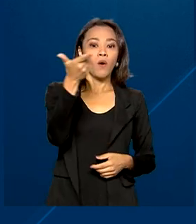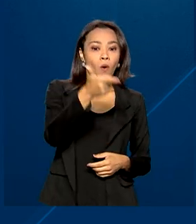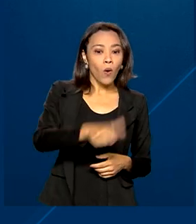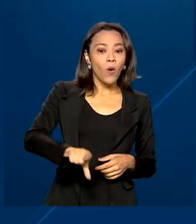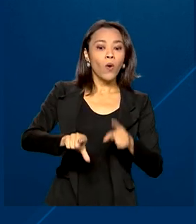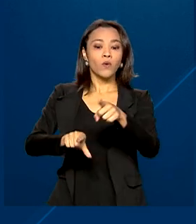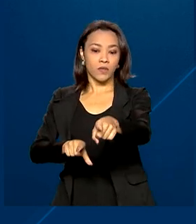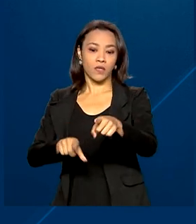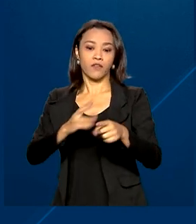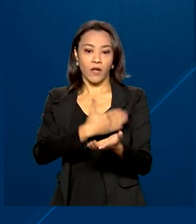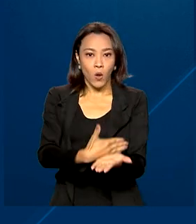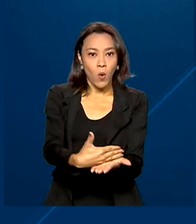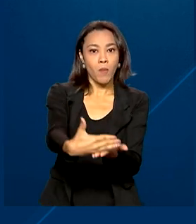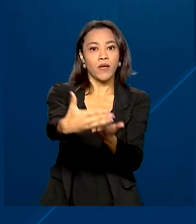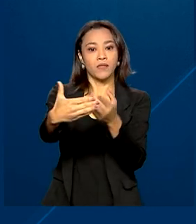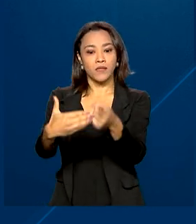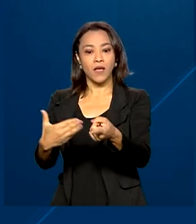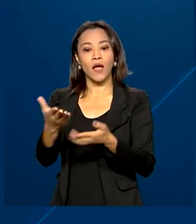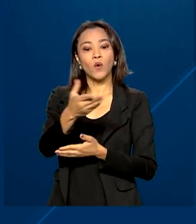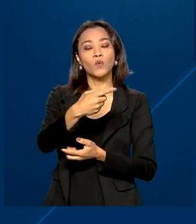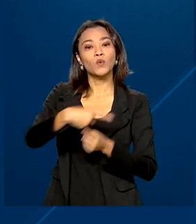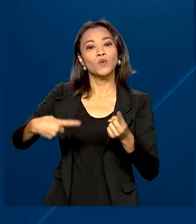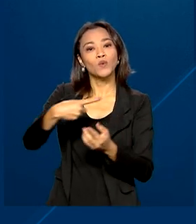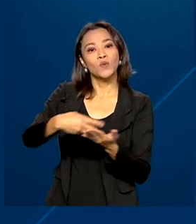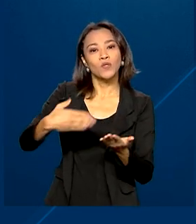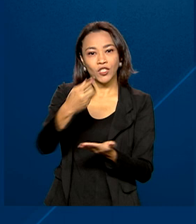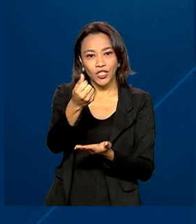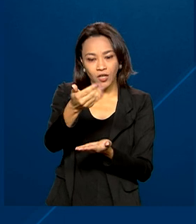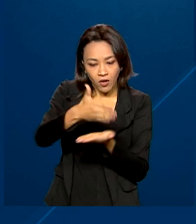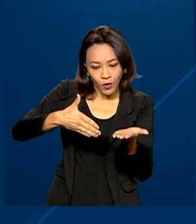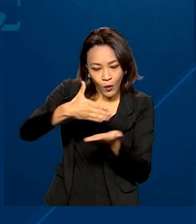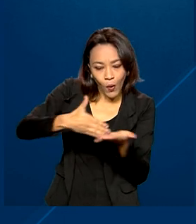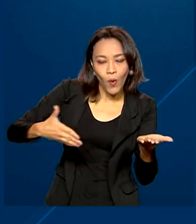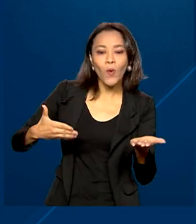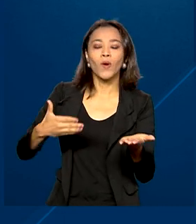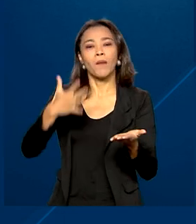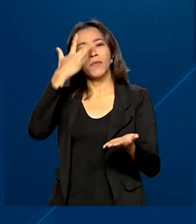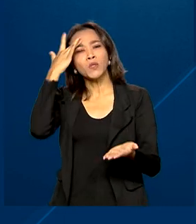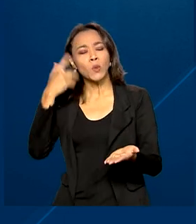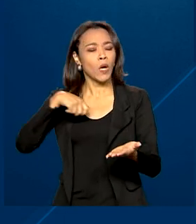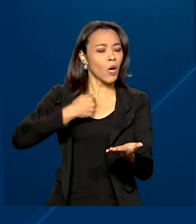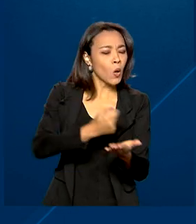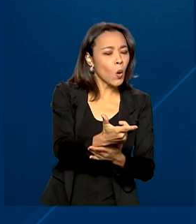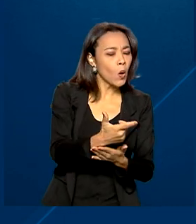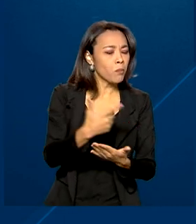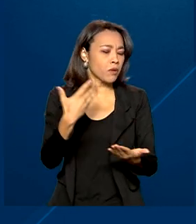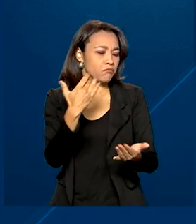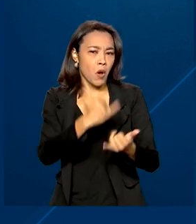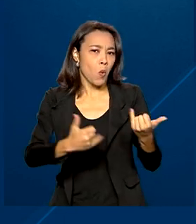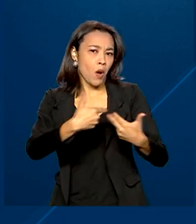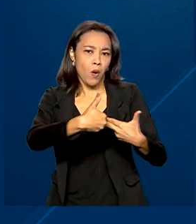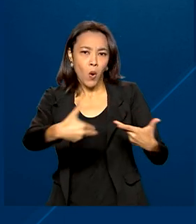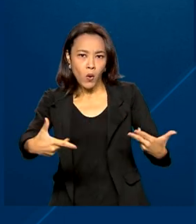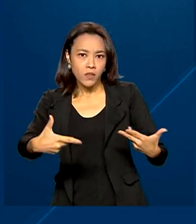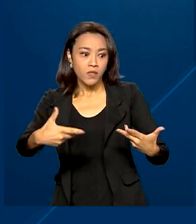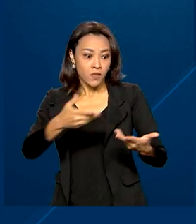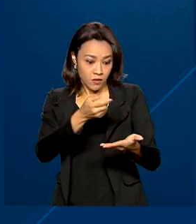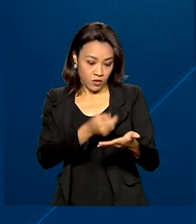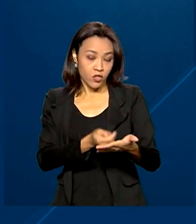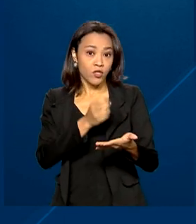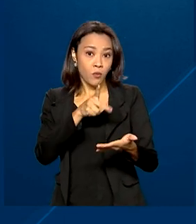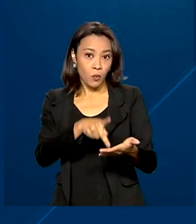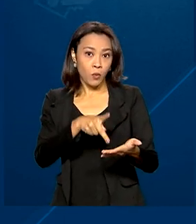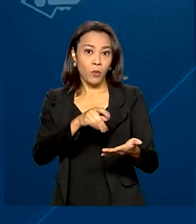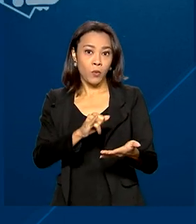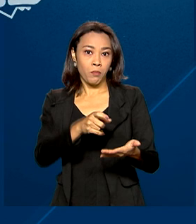que vai entrar em vigor é o PIC-STROCO. Neste caso, o cliente compra algum produto no comércio, transfere o PIC